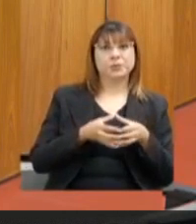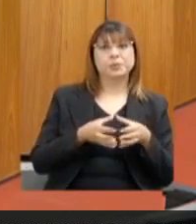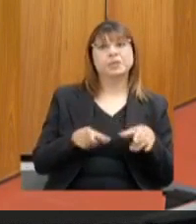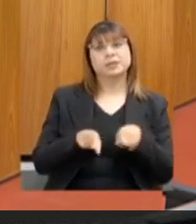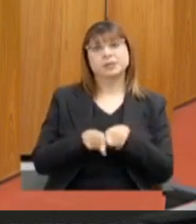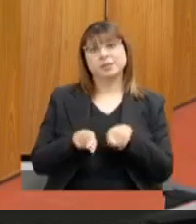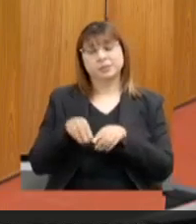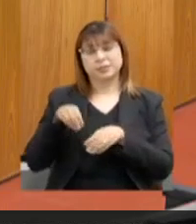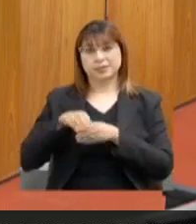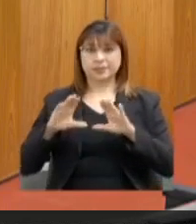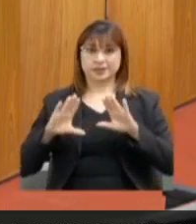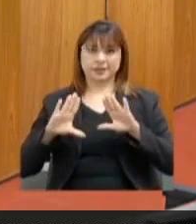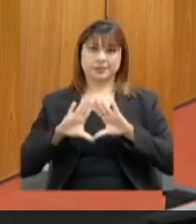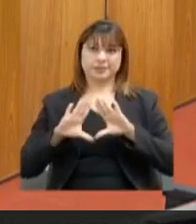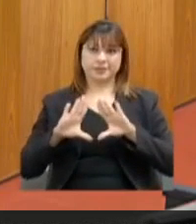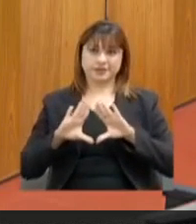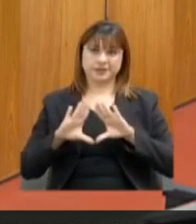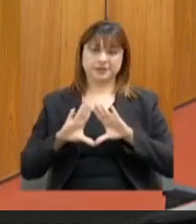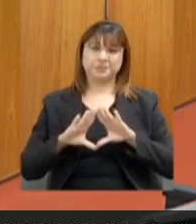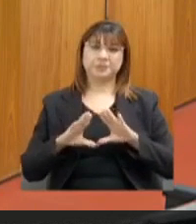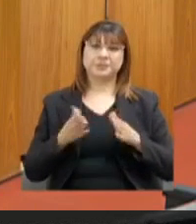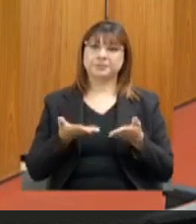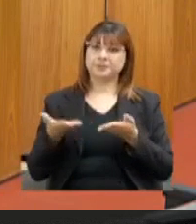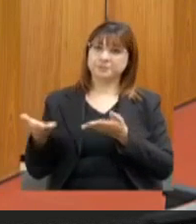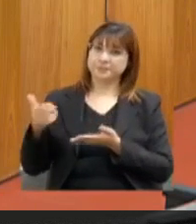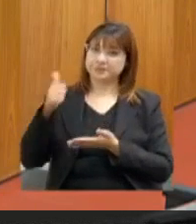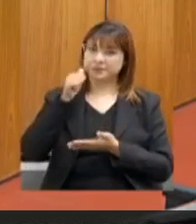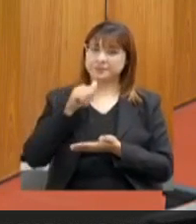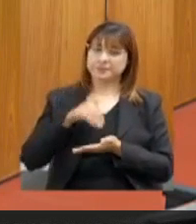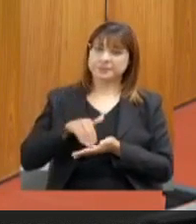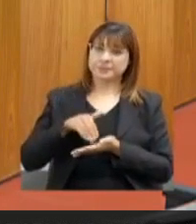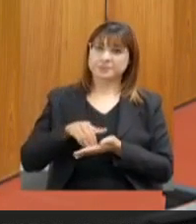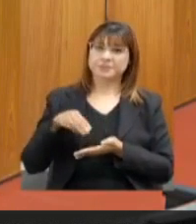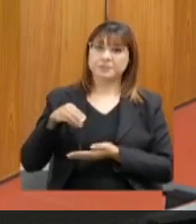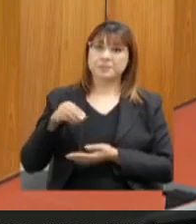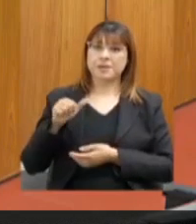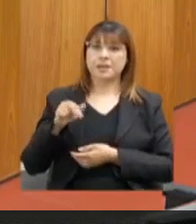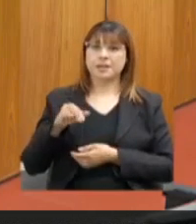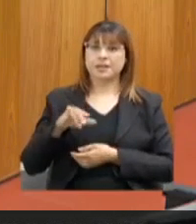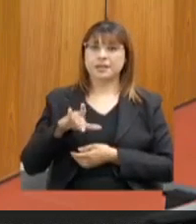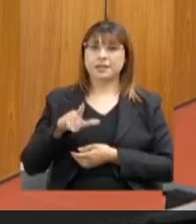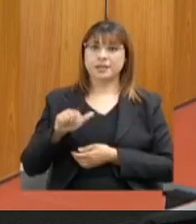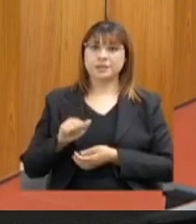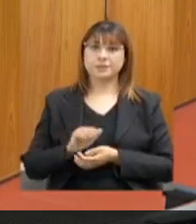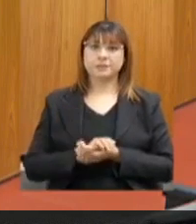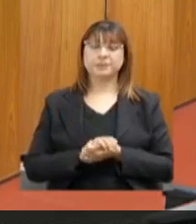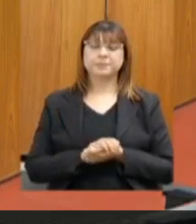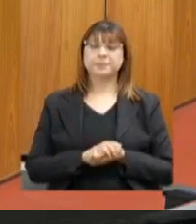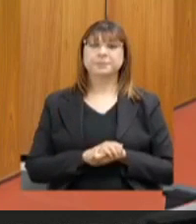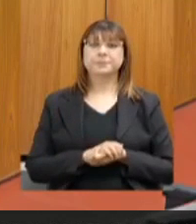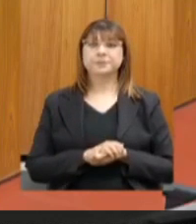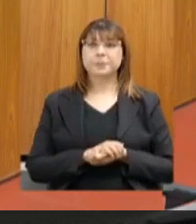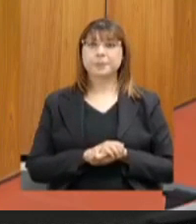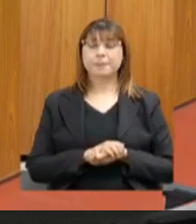Assembleia Legislativa. com a palavra a secretária Marília. Bem,